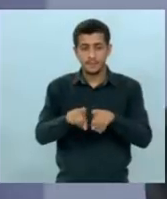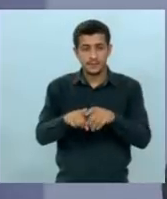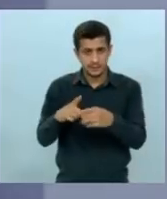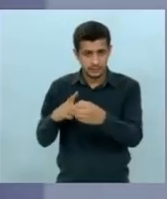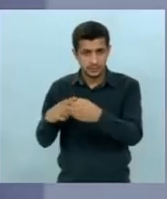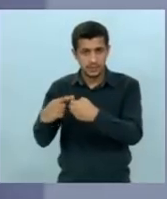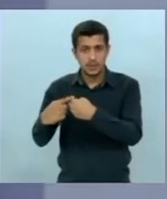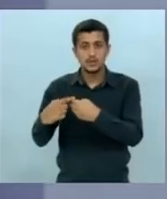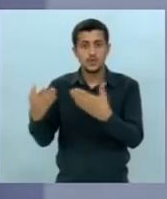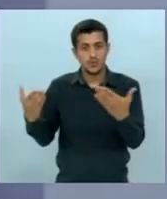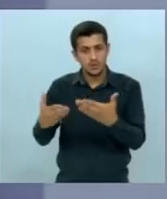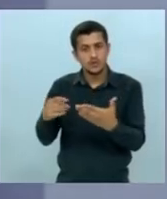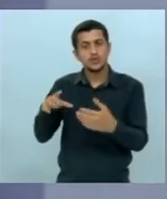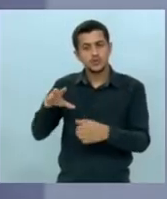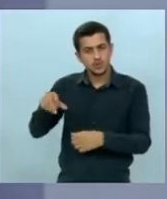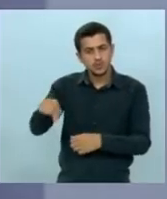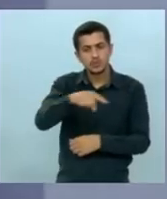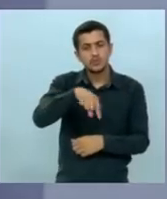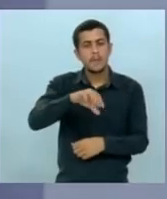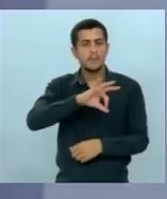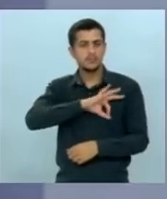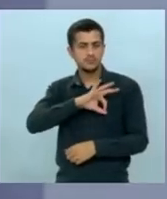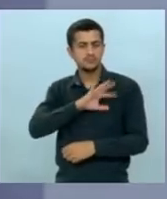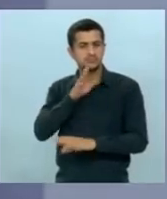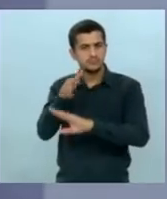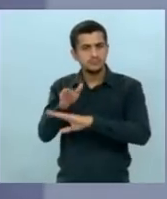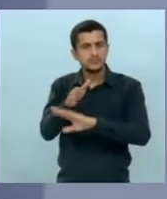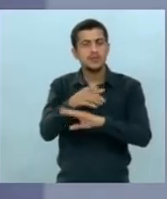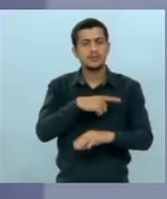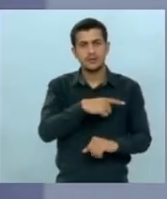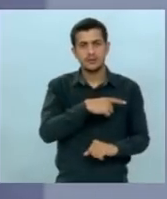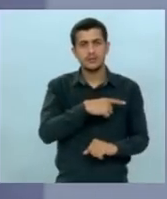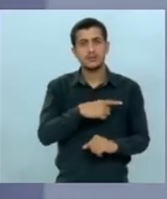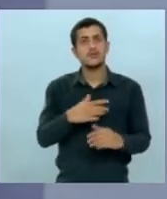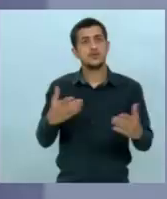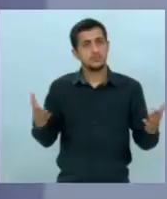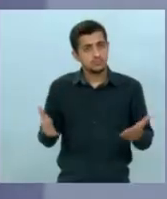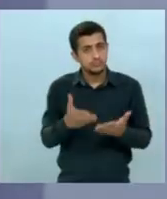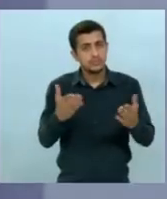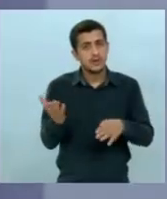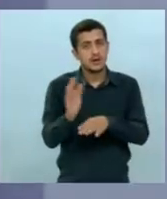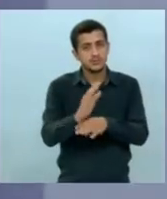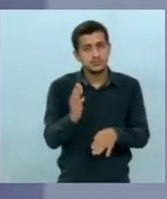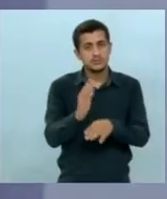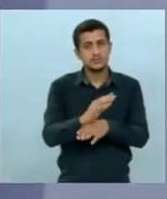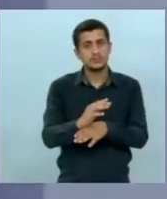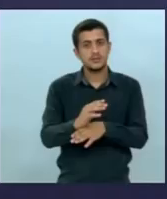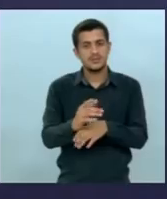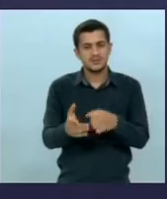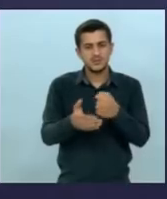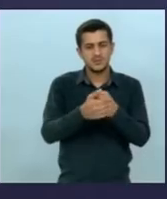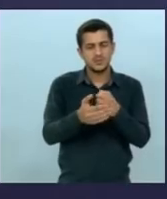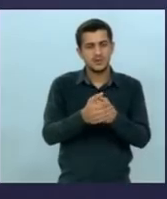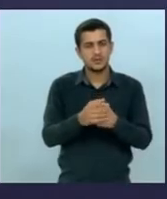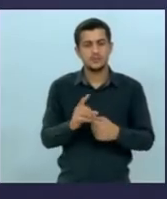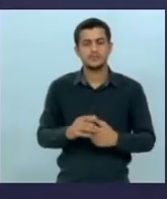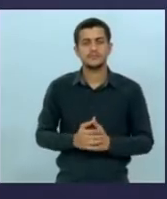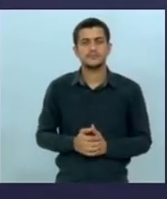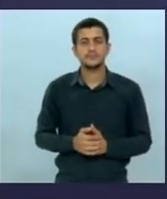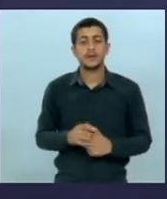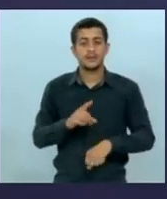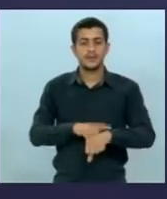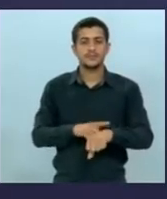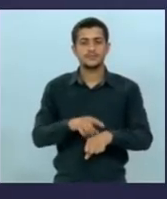tem delegacia tem delegado e nós vamos continuar investindo tem muito a se fazer mas não dá para esconder que muito foi feito tempo esgotado